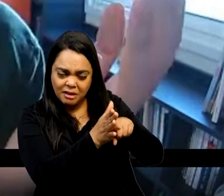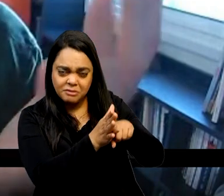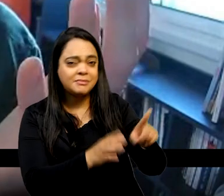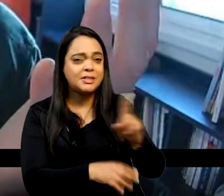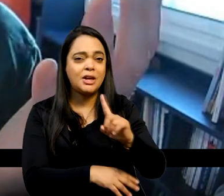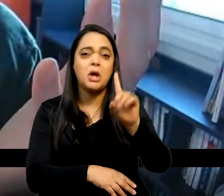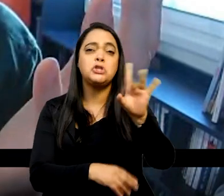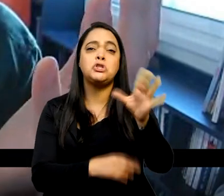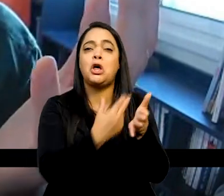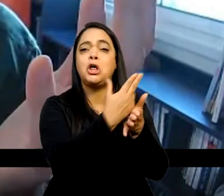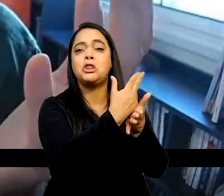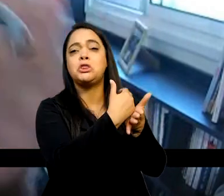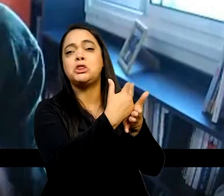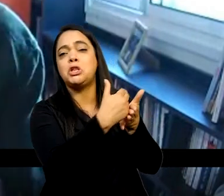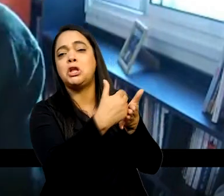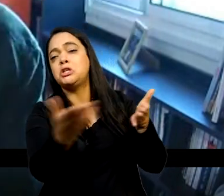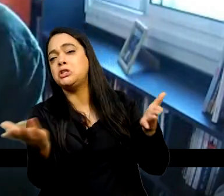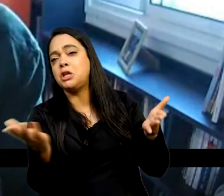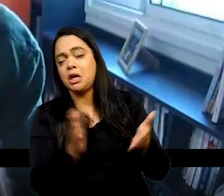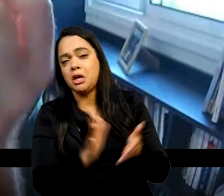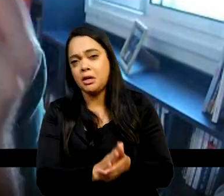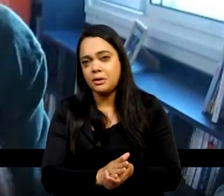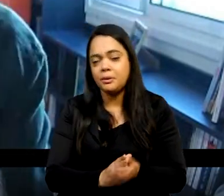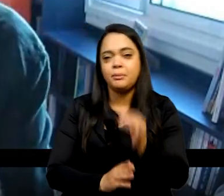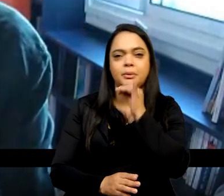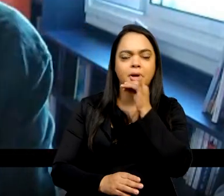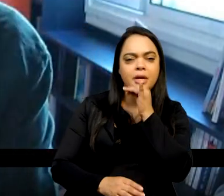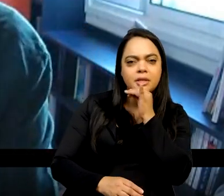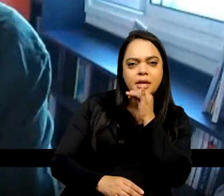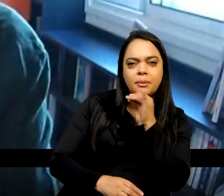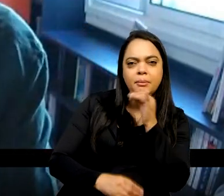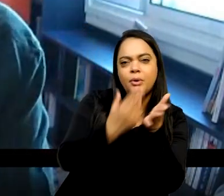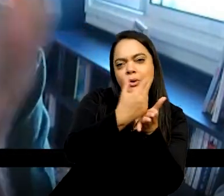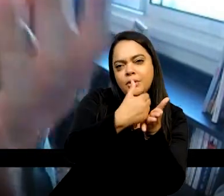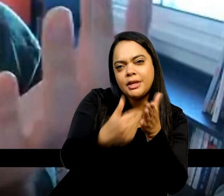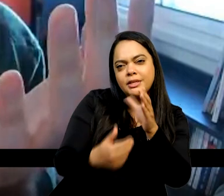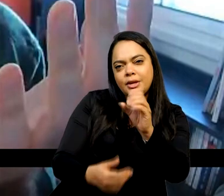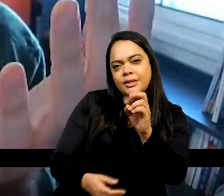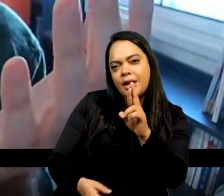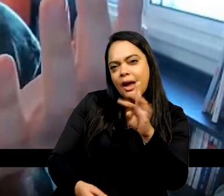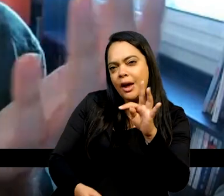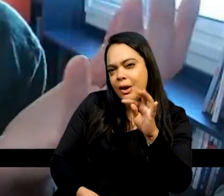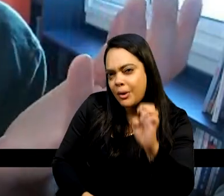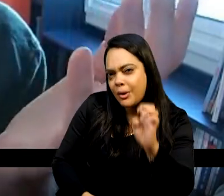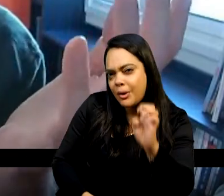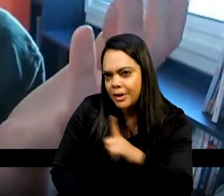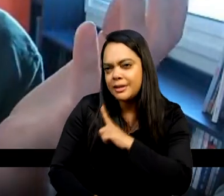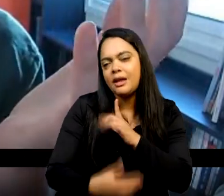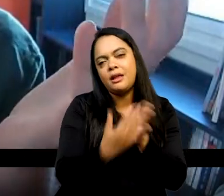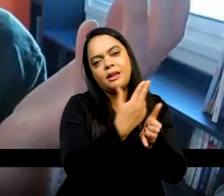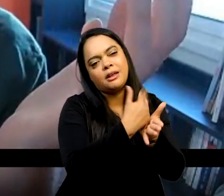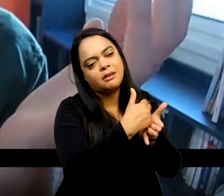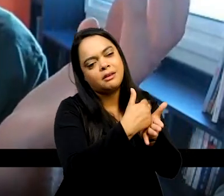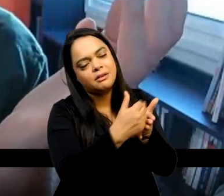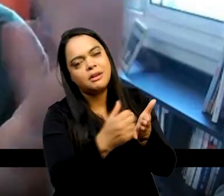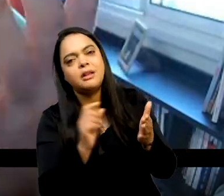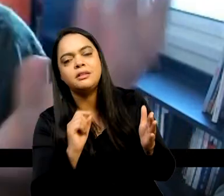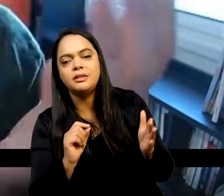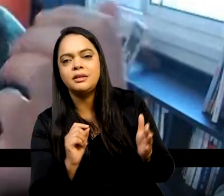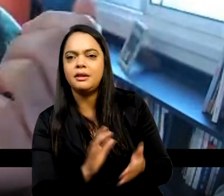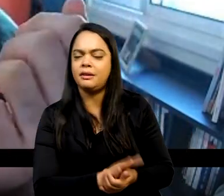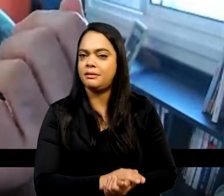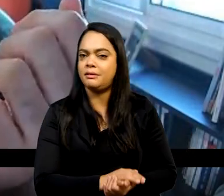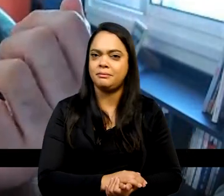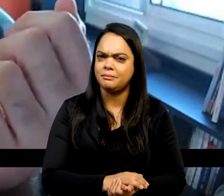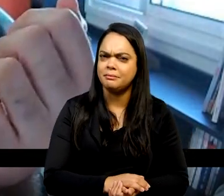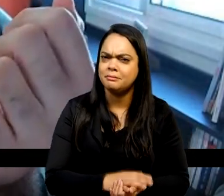Então, você tem lá a chegada da corte, legal, aí tem uma pintura do Debré, só que o Debré chegou depois da chegada da corte. Isso